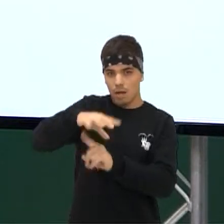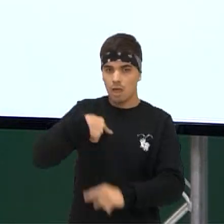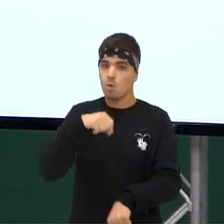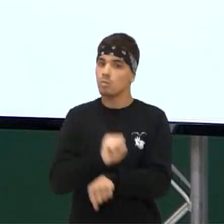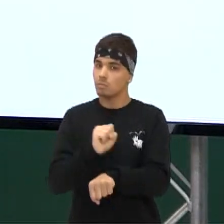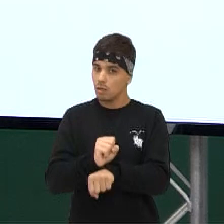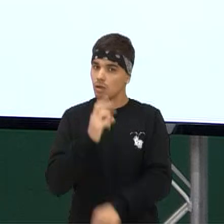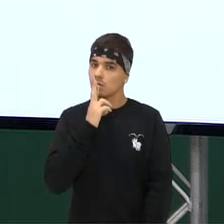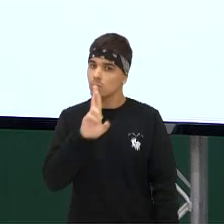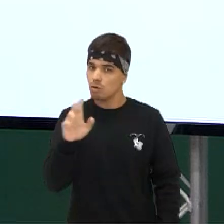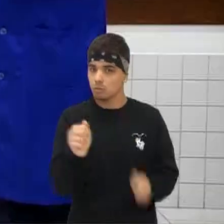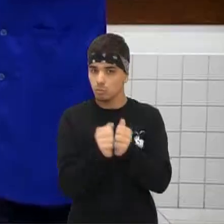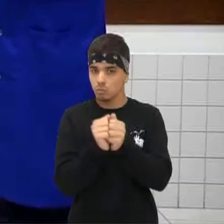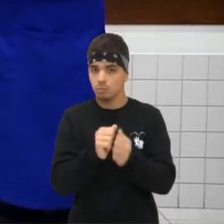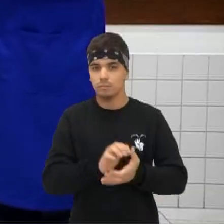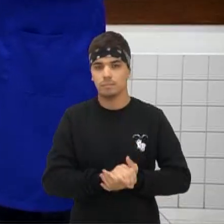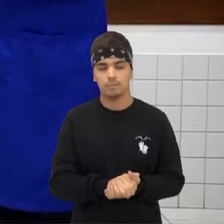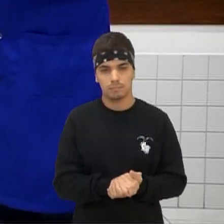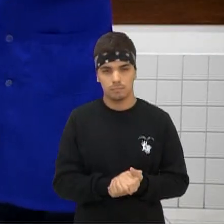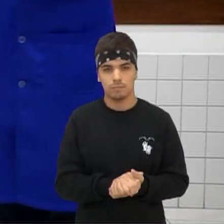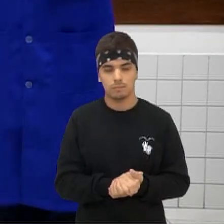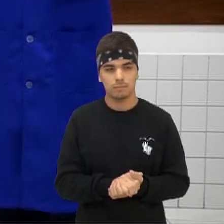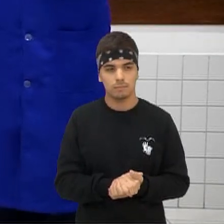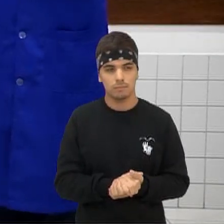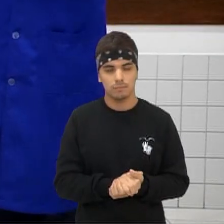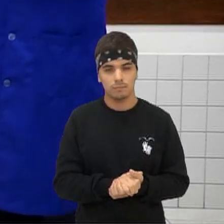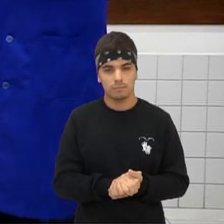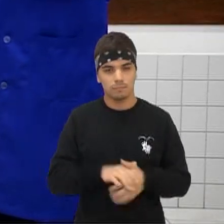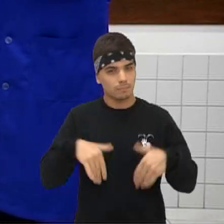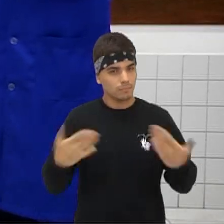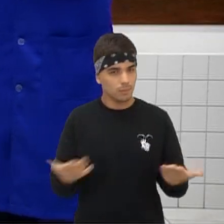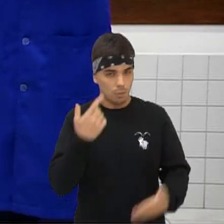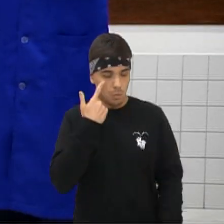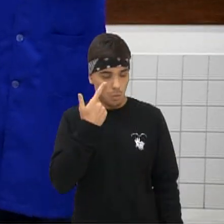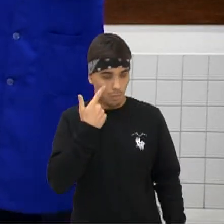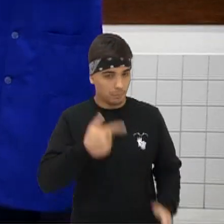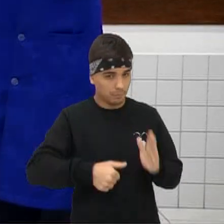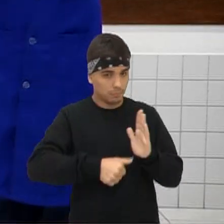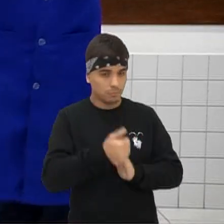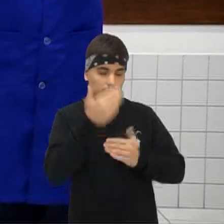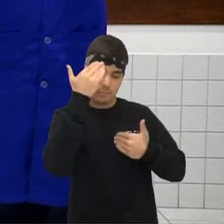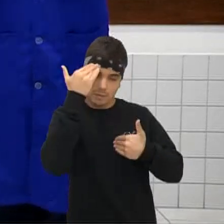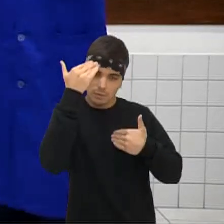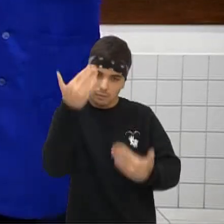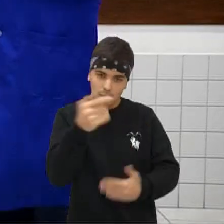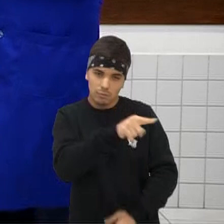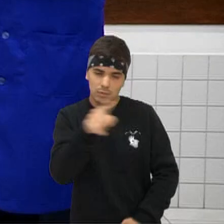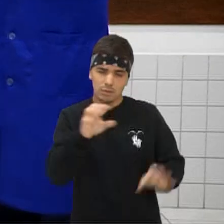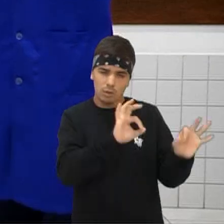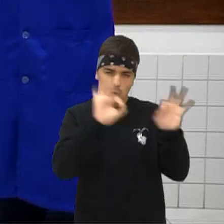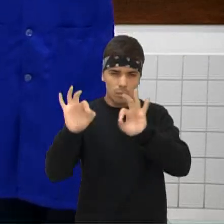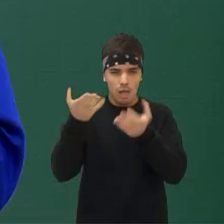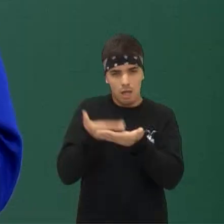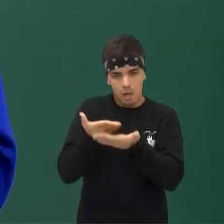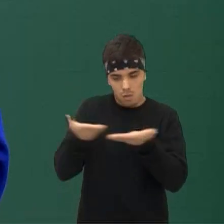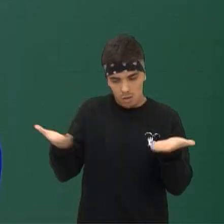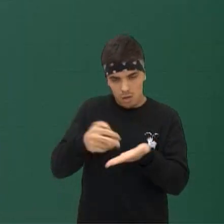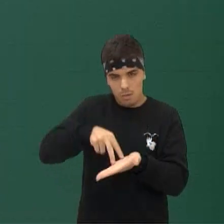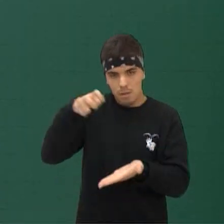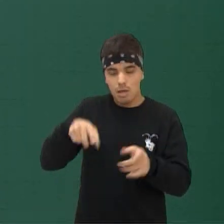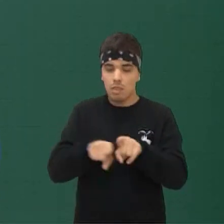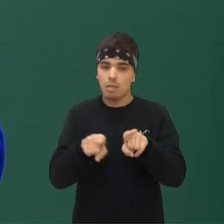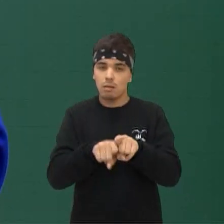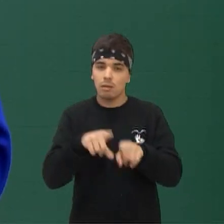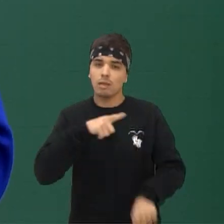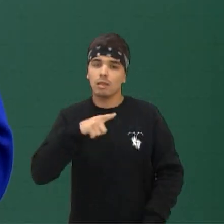aqui Cara, será o que vai ser respondido, mano? Vamos lá então Pessoal, as primeiras interações ali Muito obrigado por nos acompanhar nessa manhã Temos ali